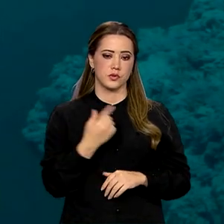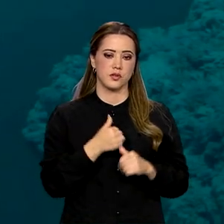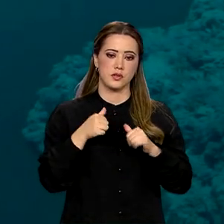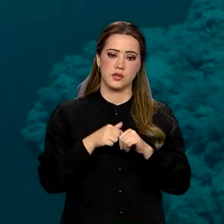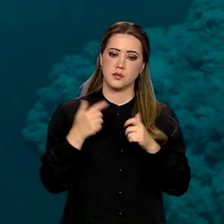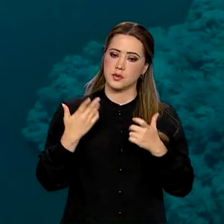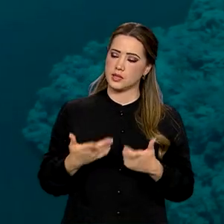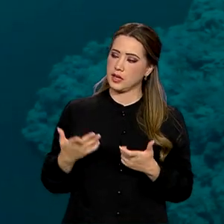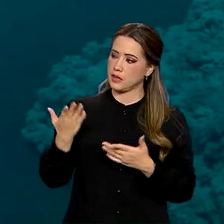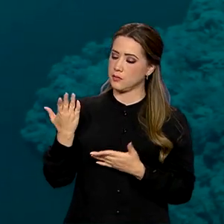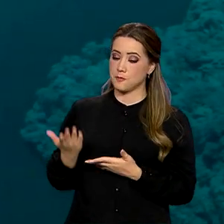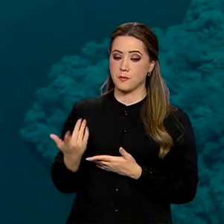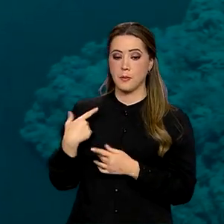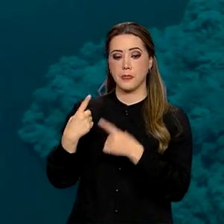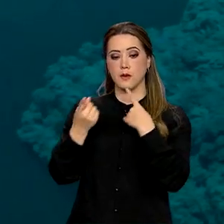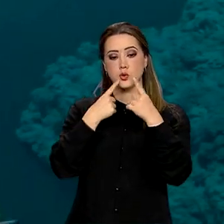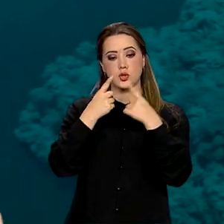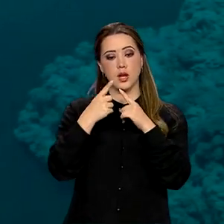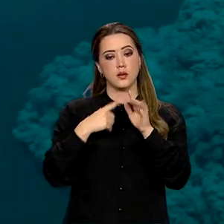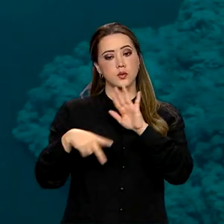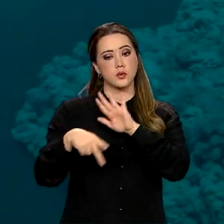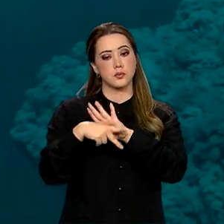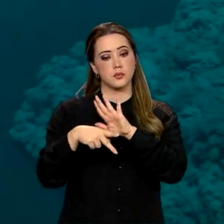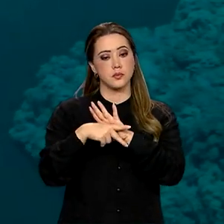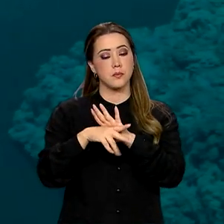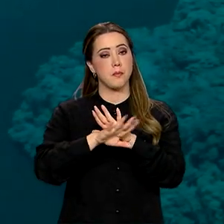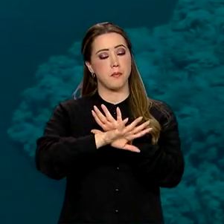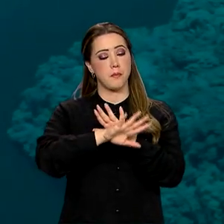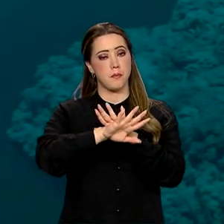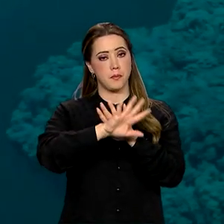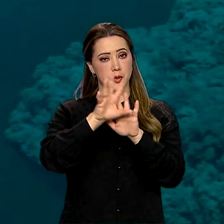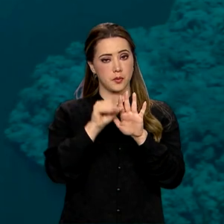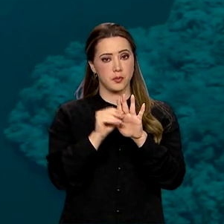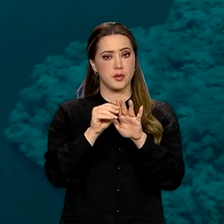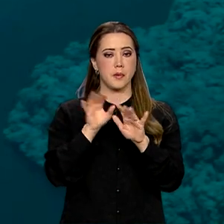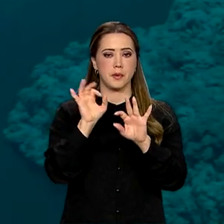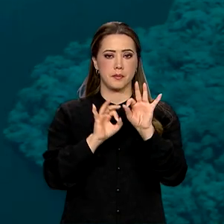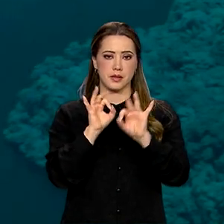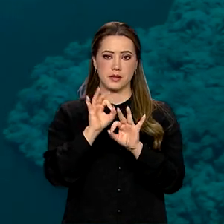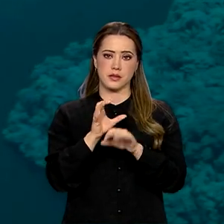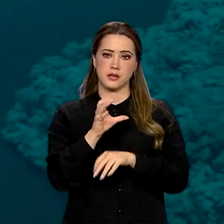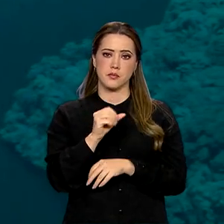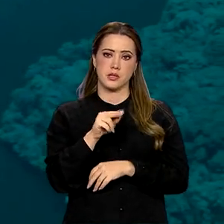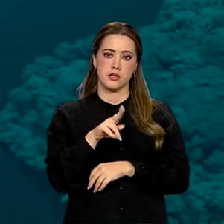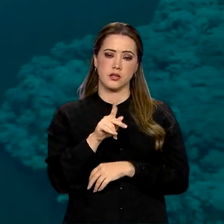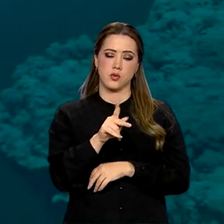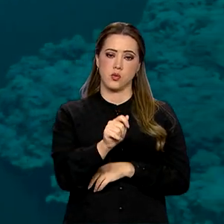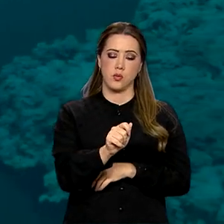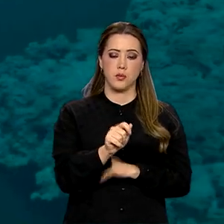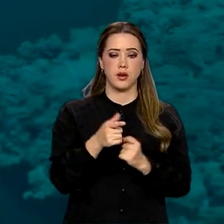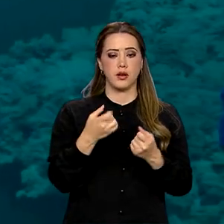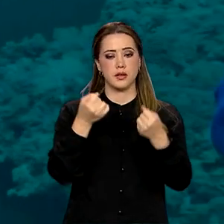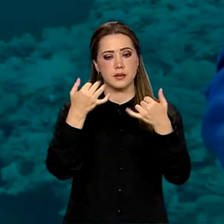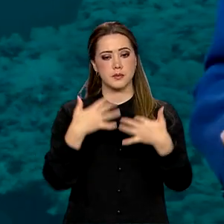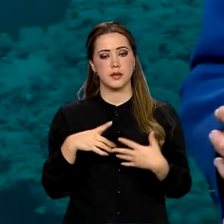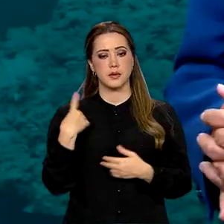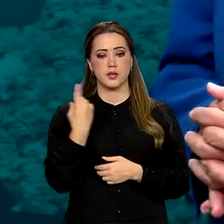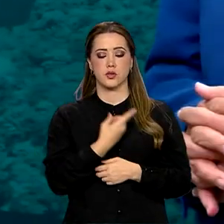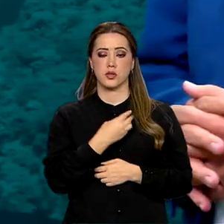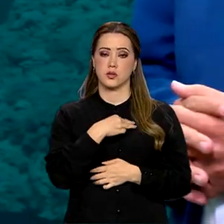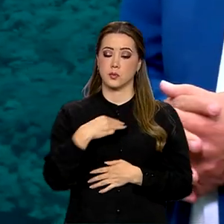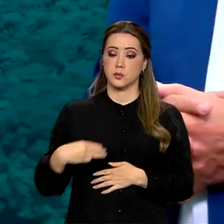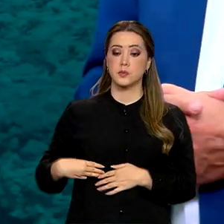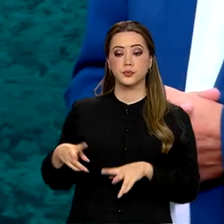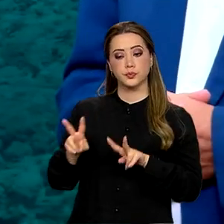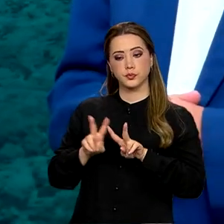Pará, acompanhando os diálogos amazônicos, uma preparação para a cúpula da Amazônia. E quem conversa com a gente agora é o ministro Wellington